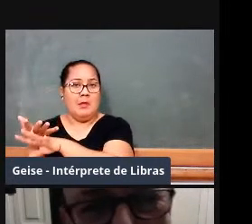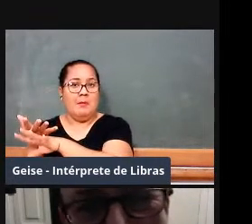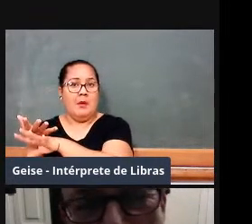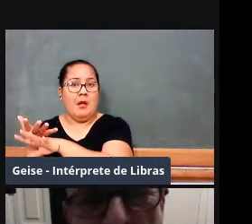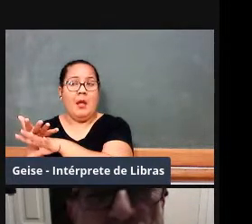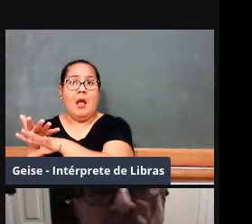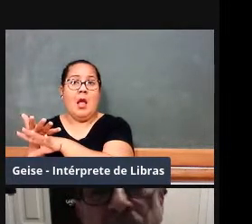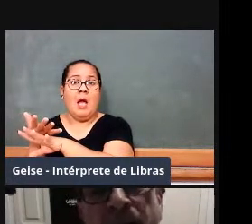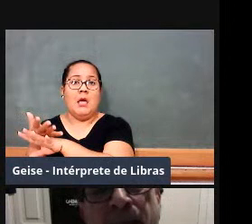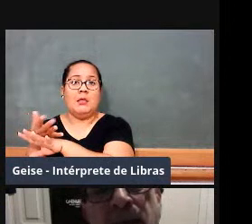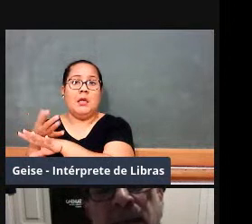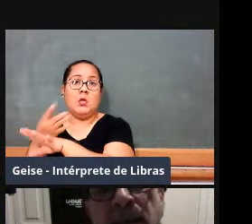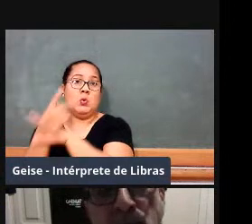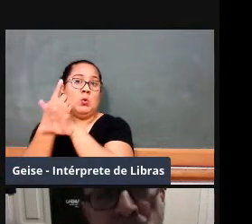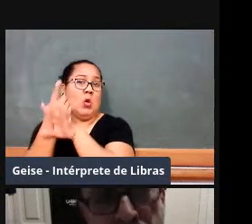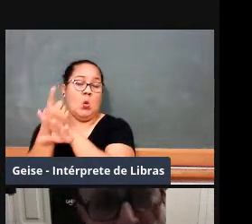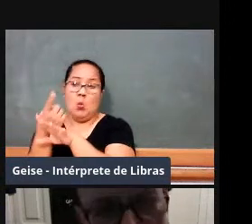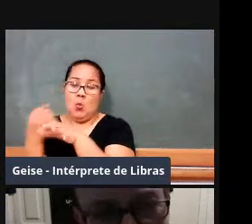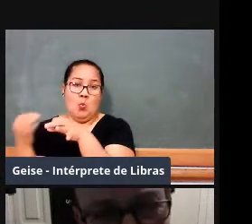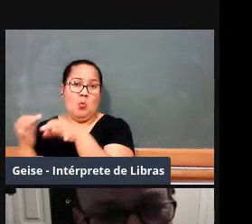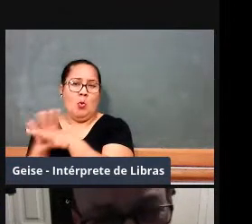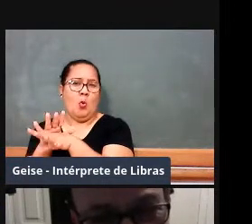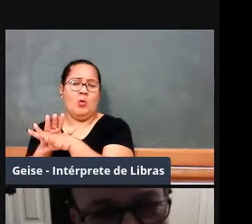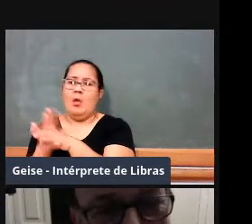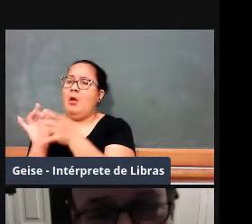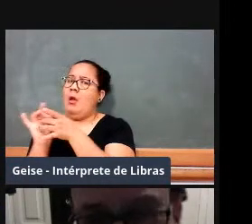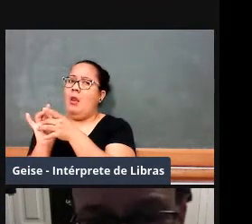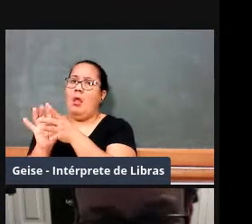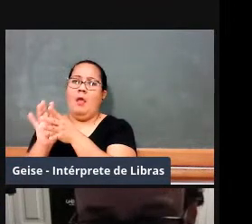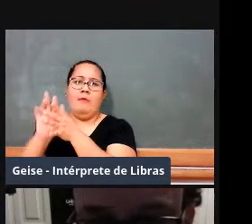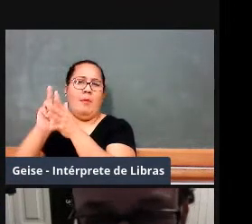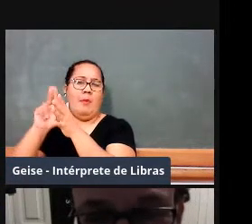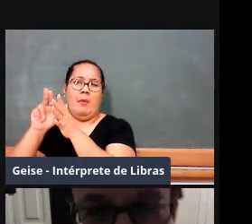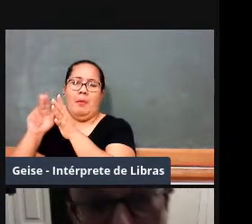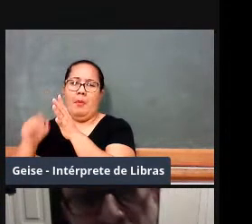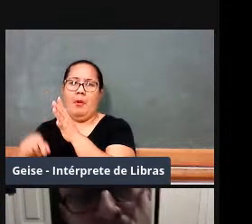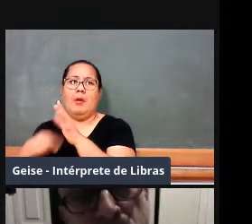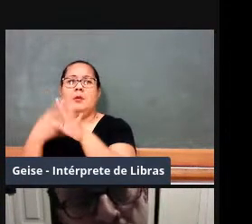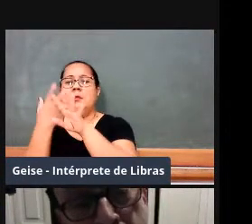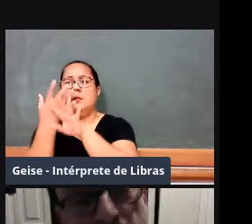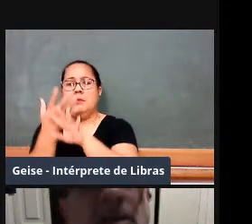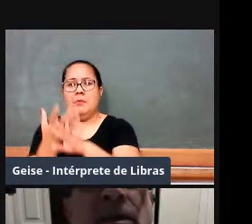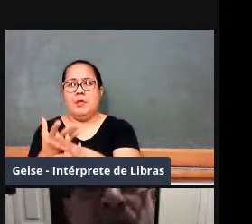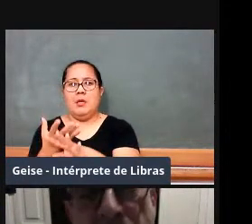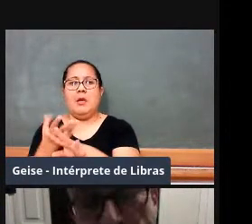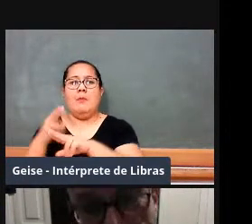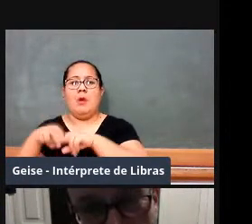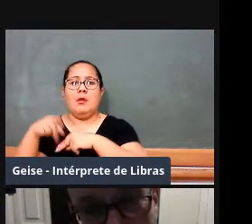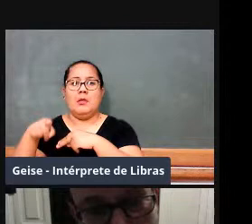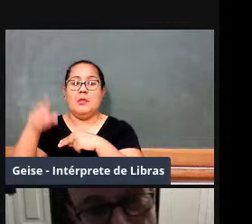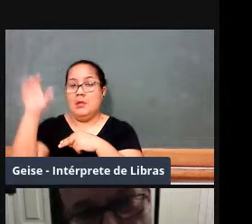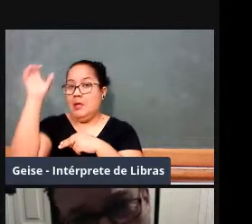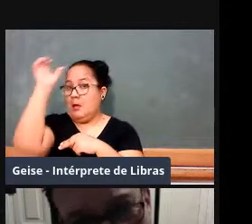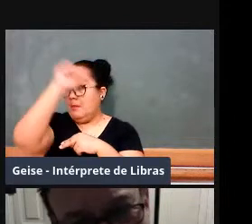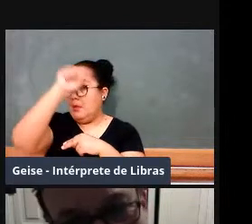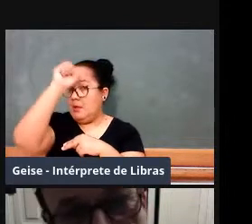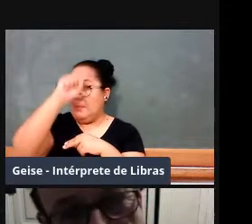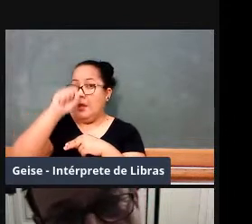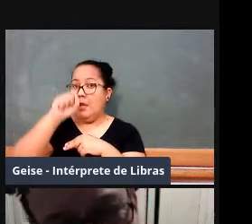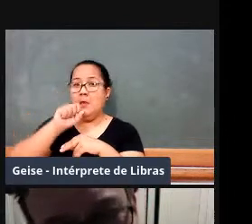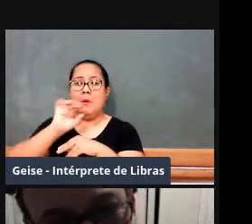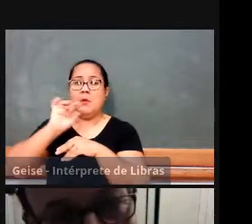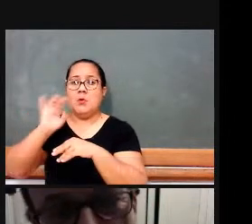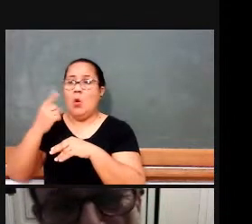fim em si mesmo, e o ensino das disciplinas não deve ser um fim em si mesmo, deve ser um meio para